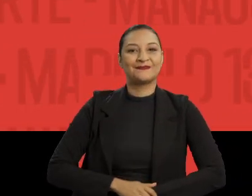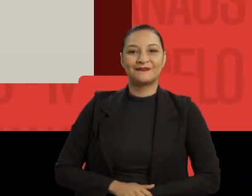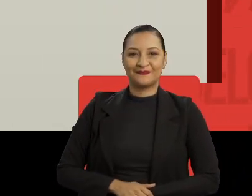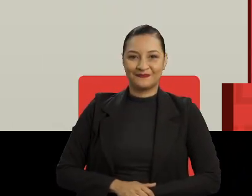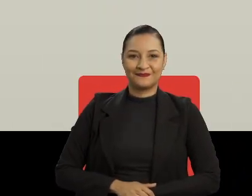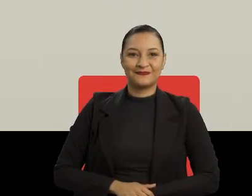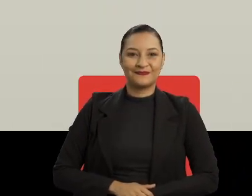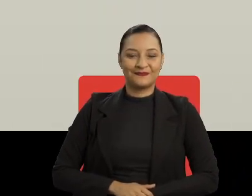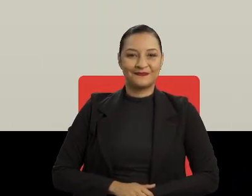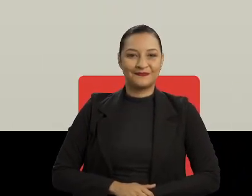Tese!